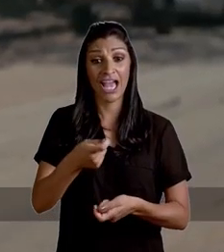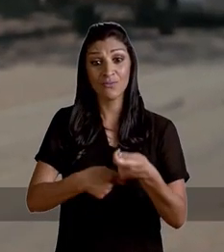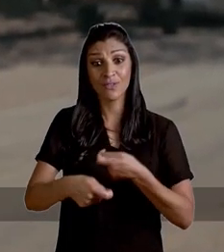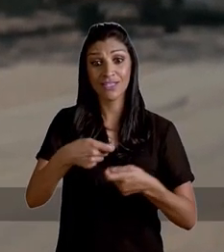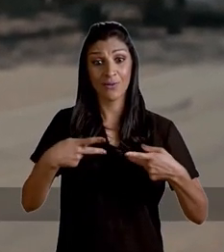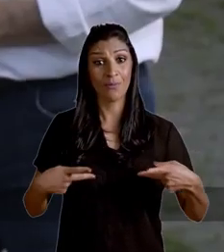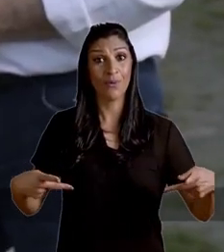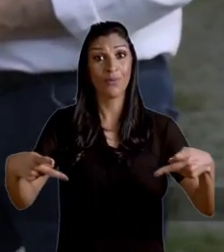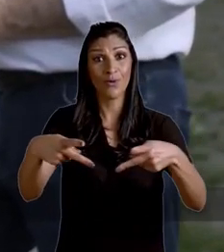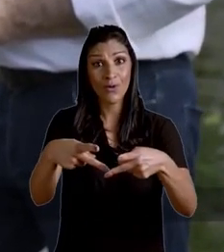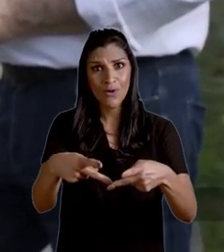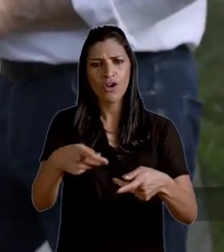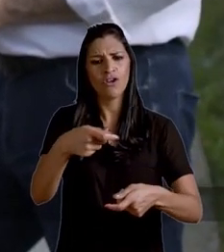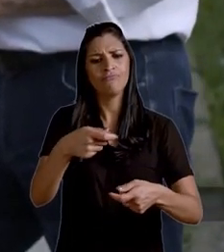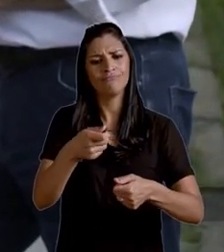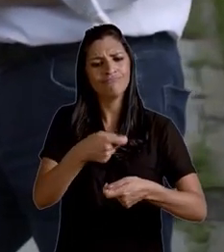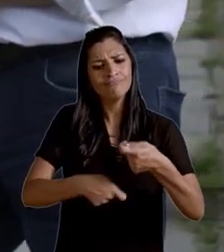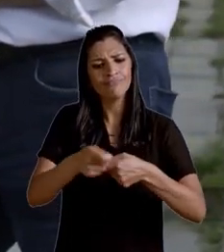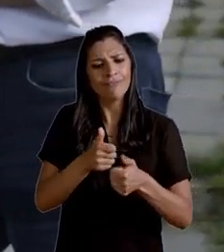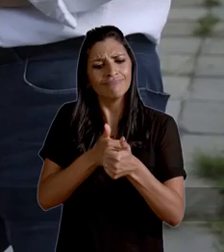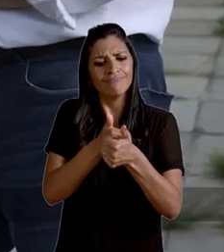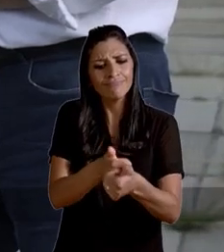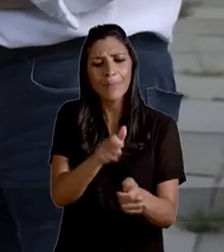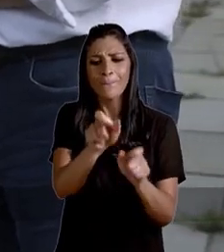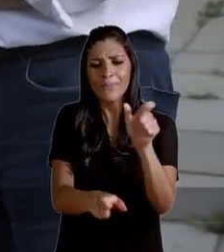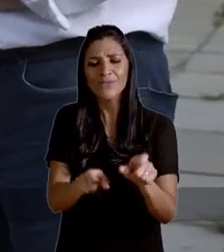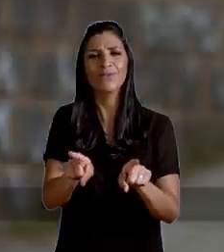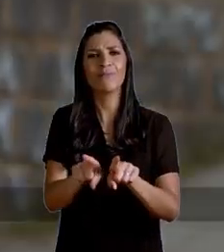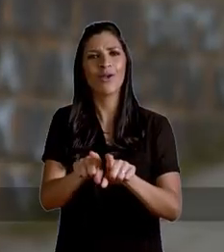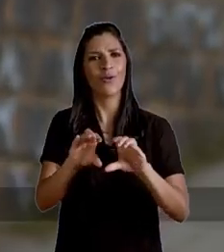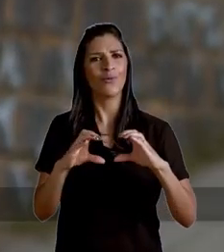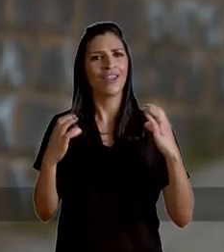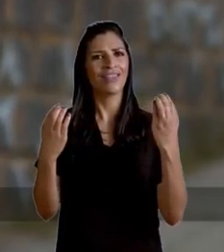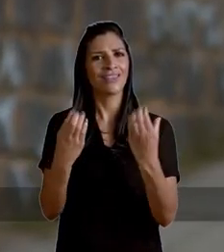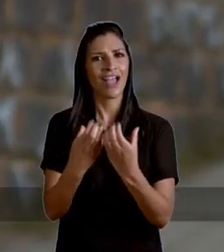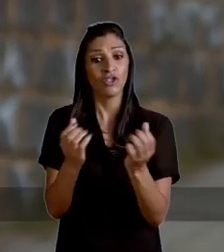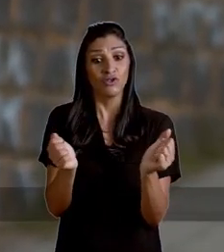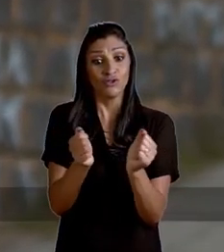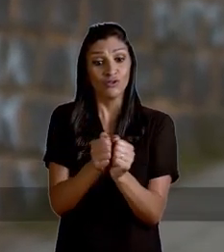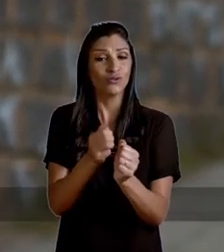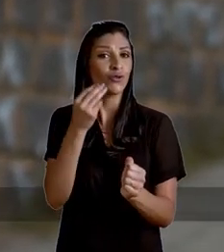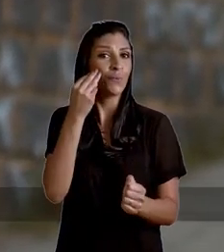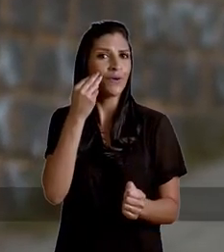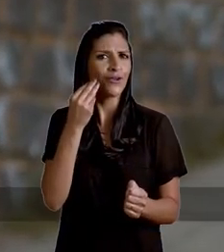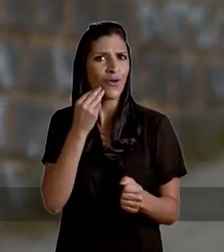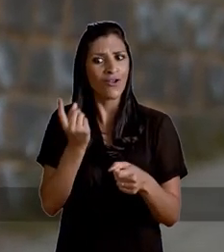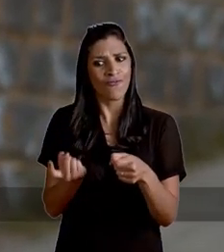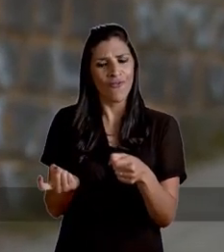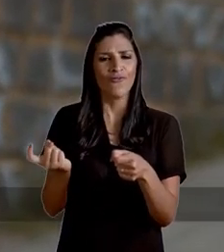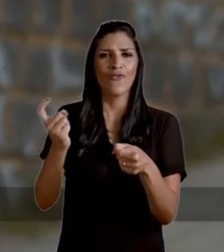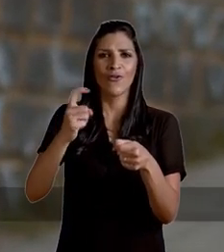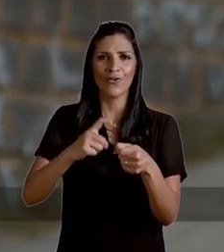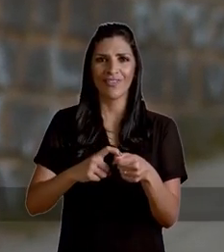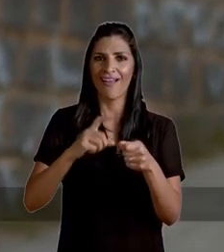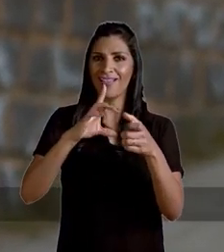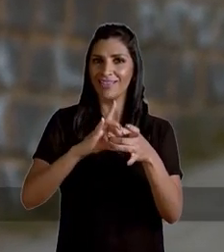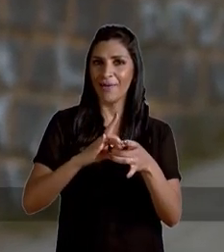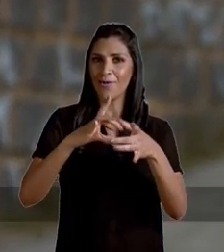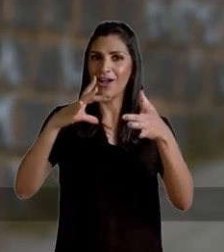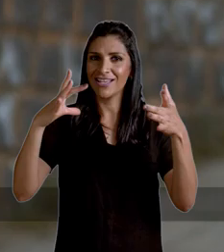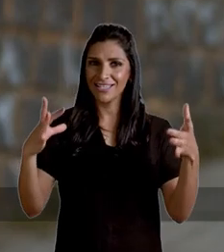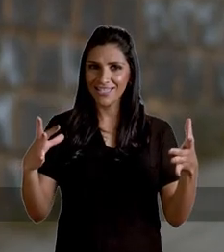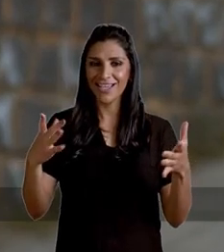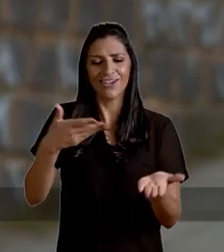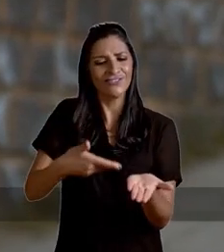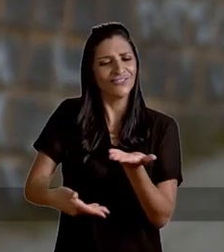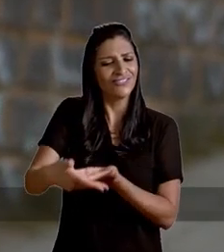administração popular governou ao lado das pessoas e da comunidade. E junto com a Manuela, vamos resgatar a democracia